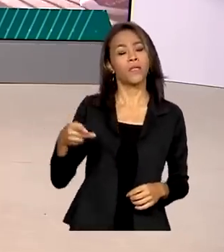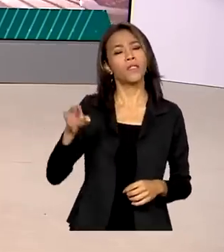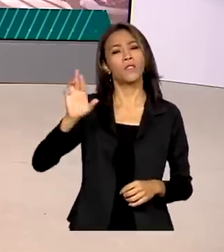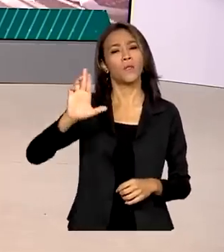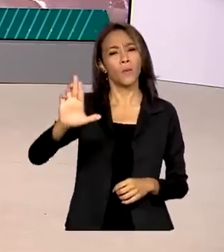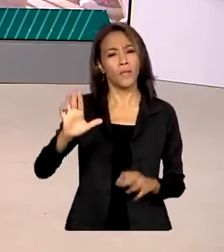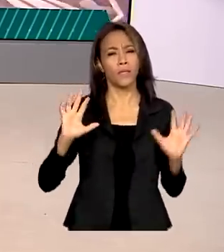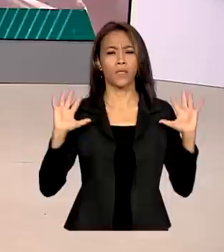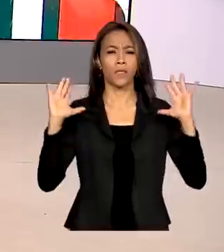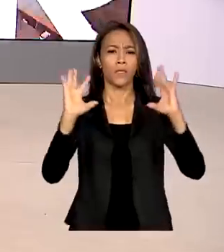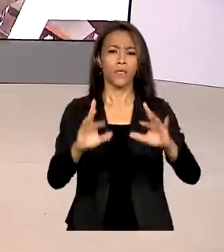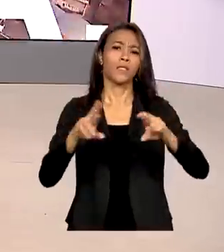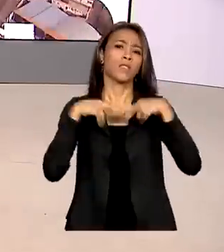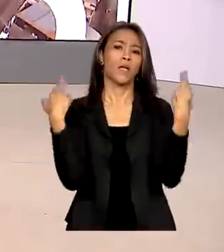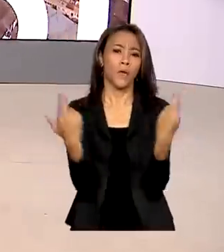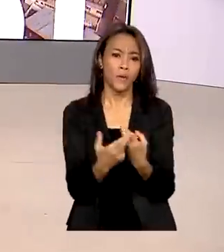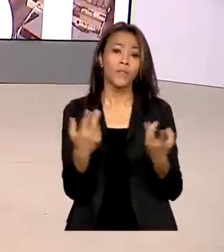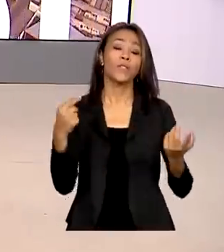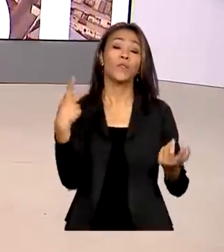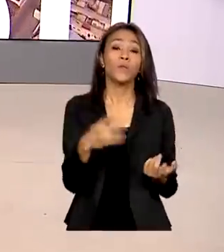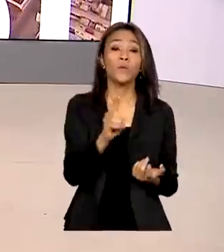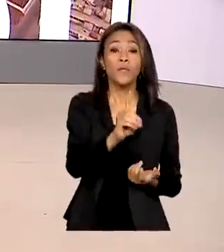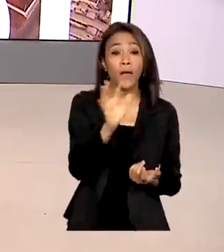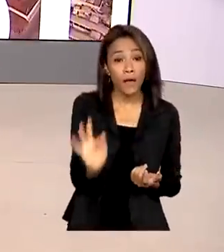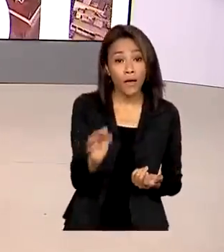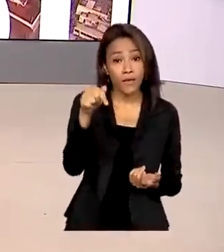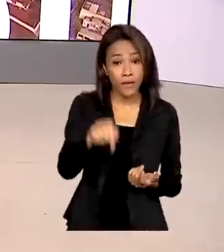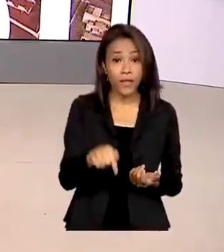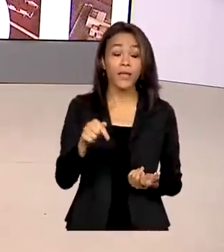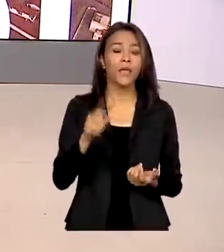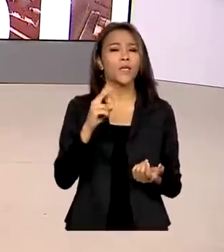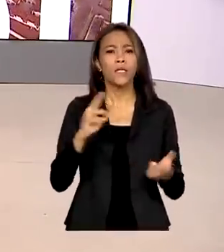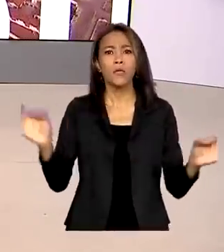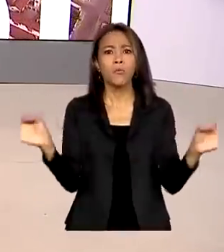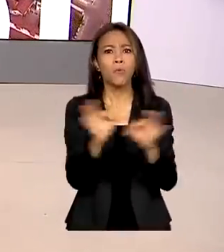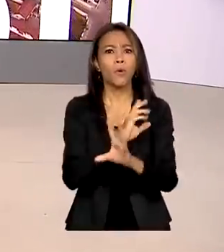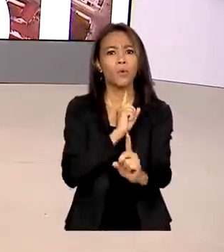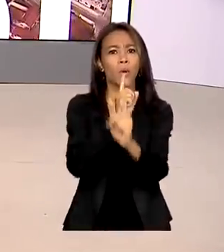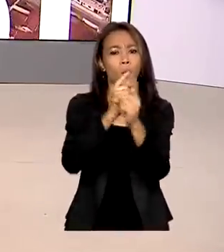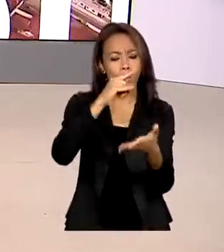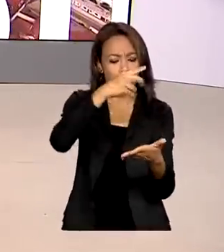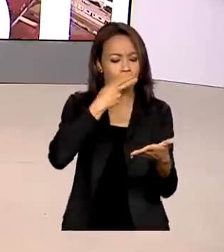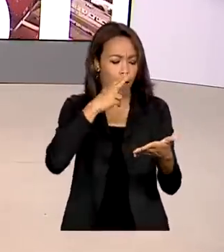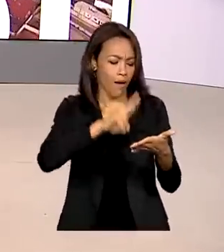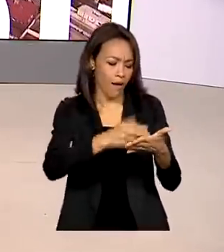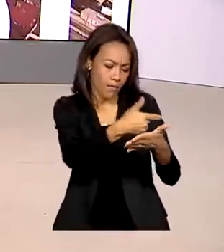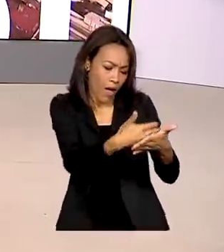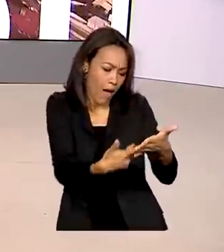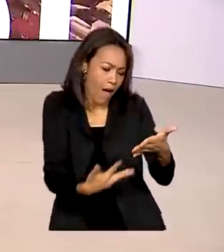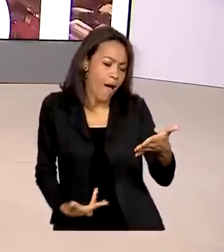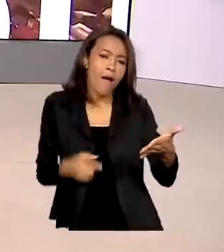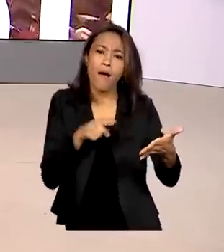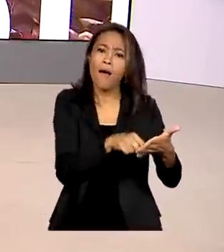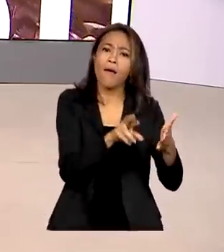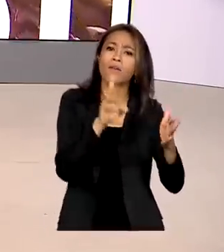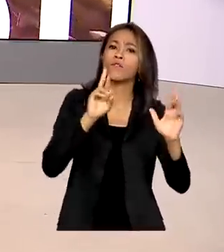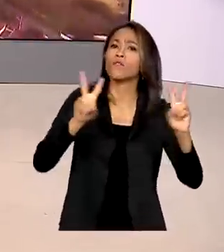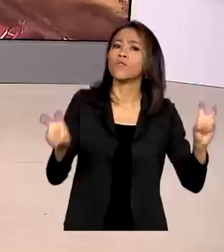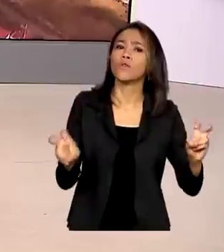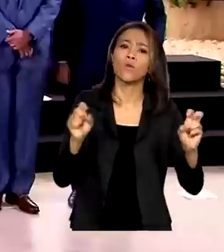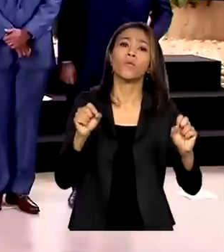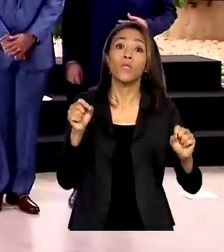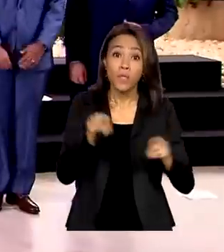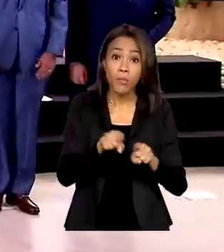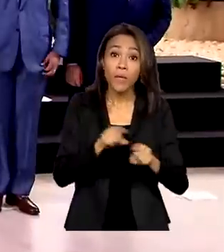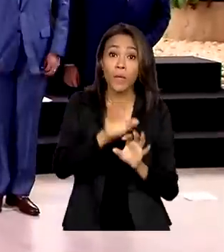e do Distrito Federal. O encontro terminou com uma carta pela democracia e um plano de investimentos para retomar obras paradas.